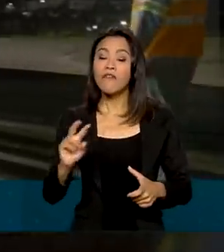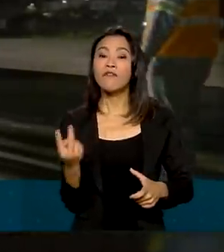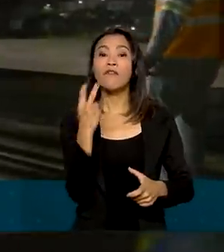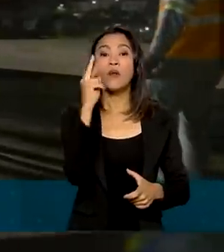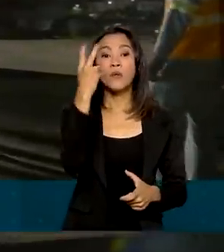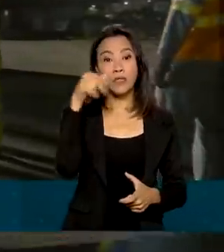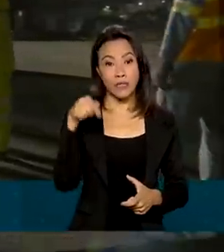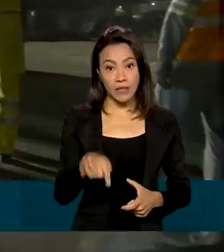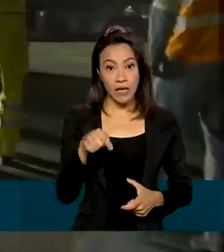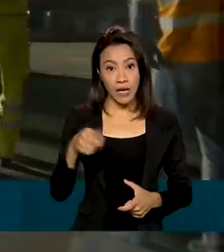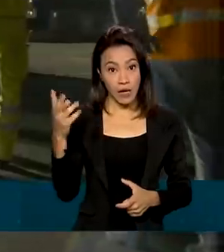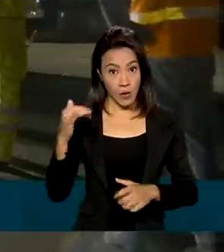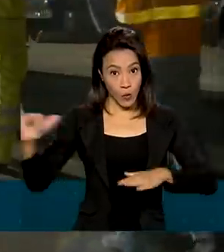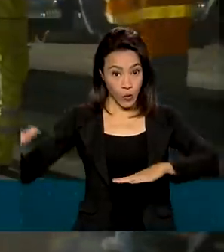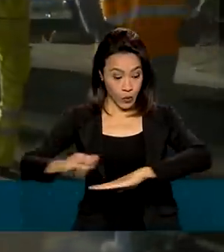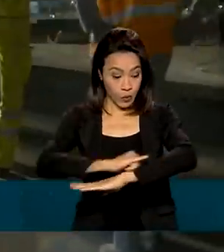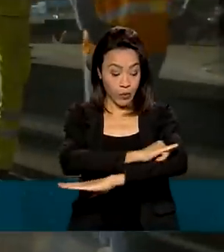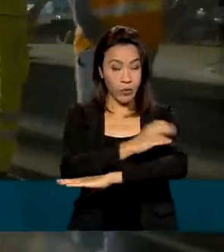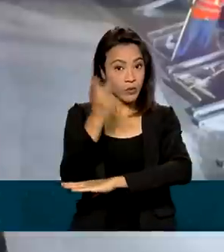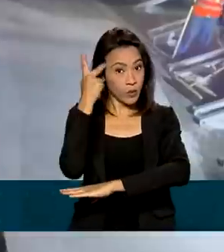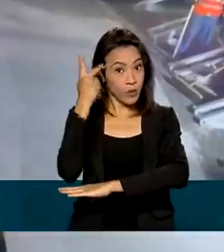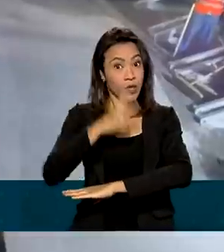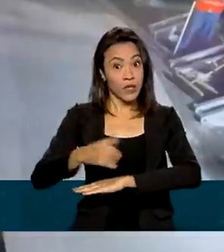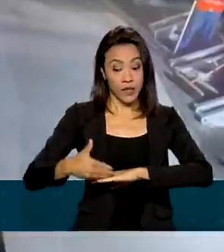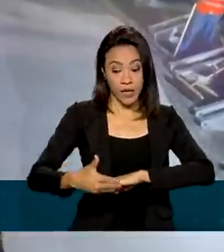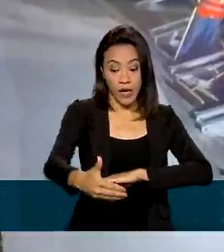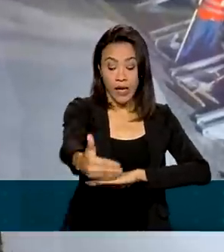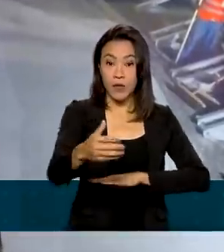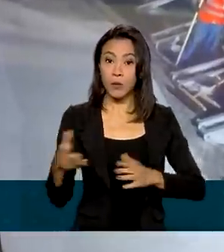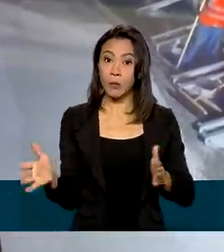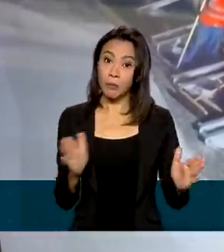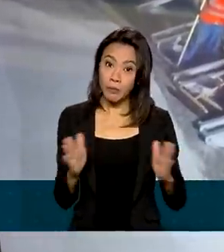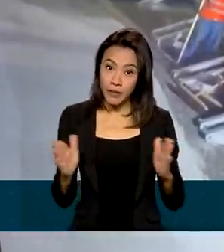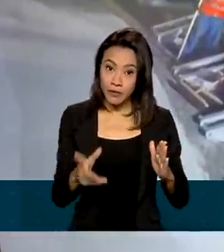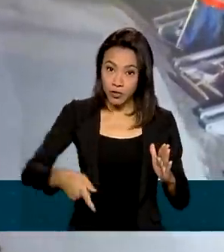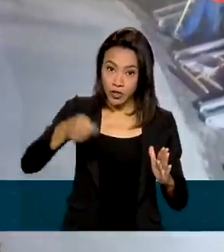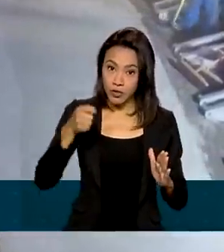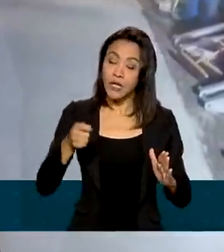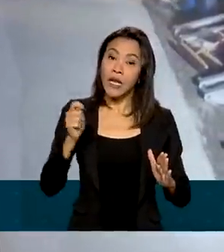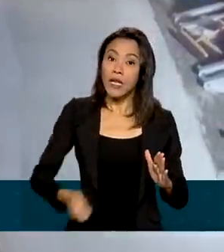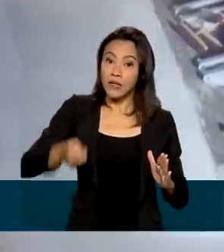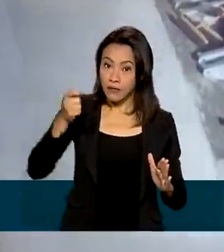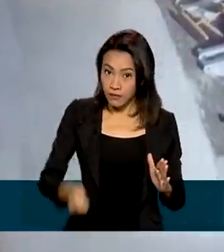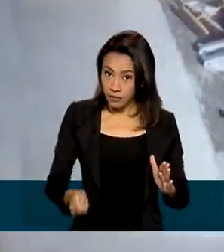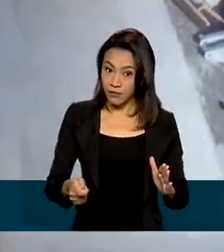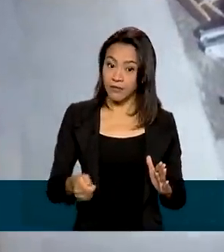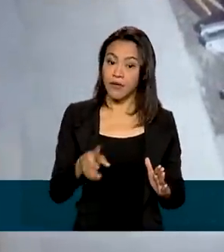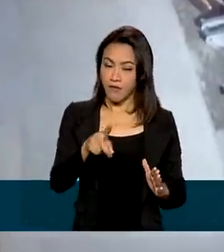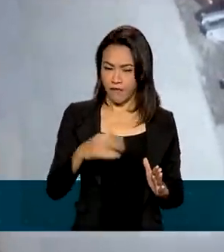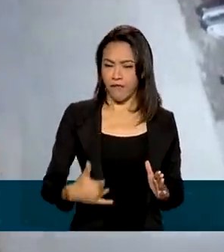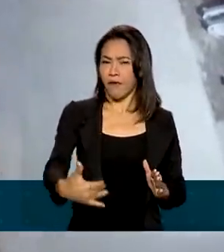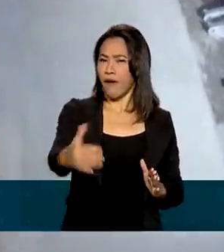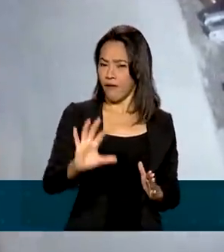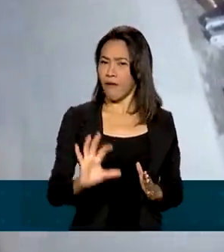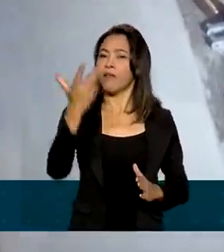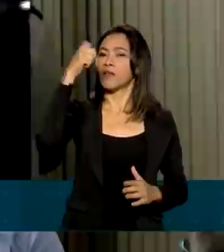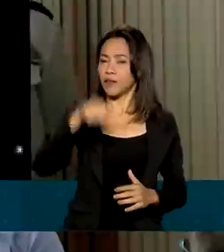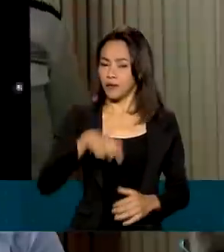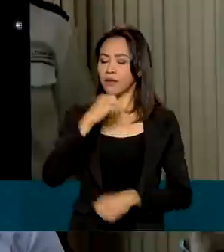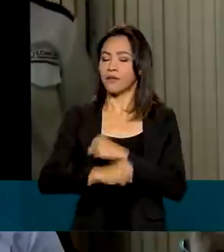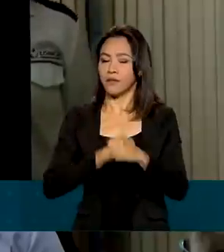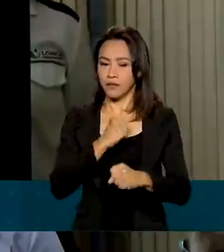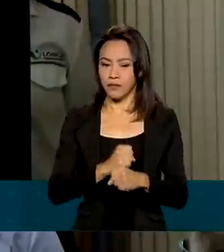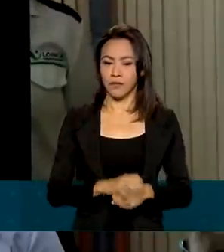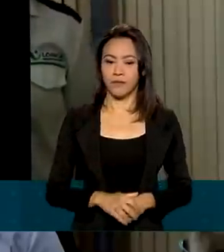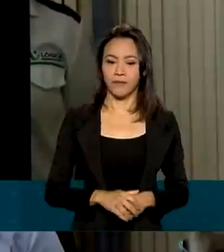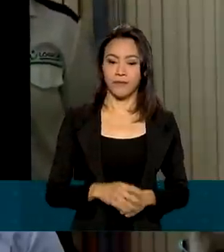o aeroporto de Congonhas, que está em processo de concessão à iniciativa privada. Segundo o governo, o leilão deve acontecer este ano. Que